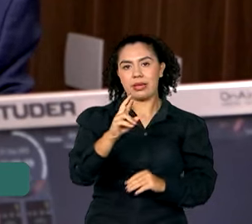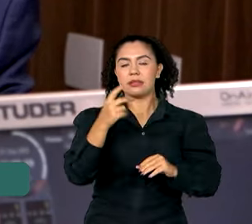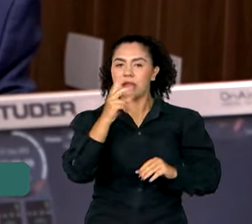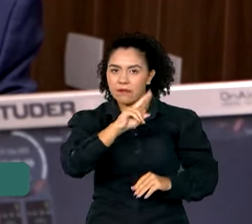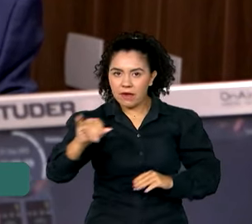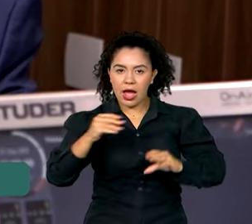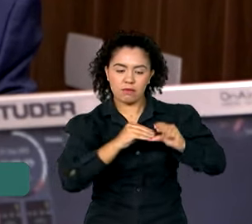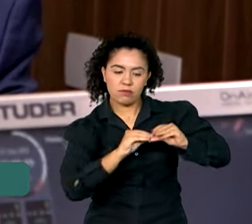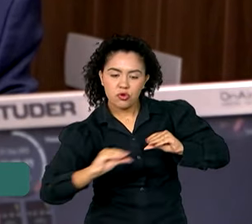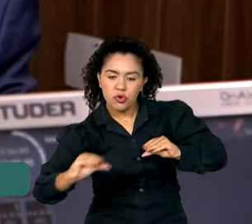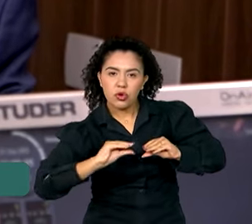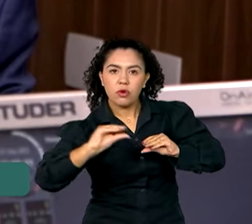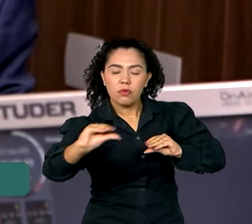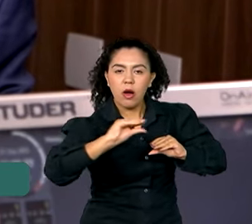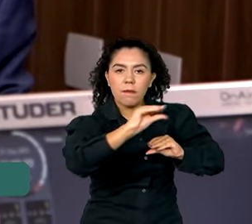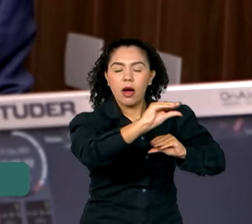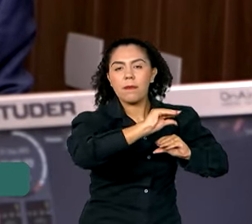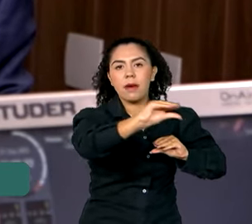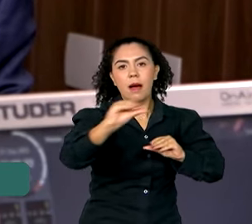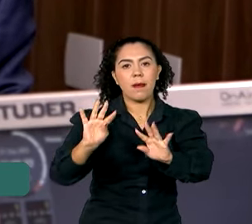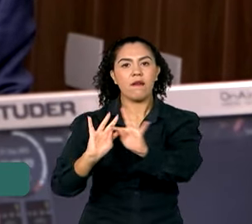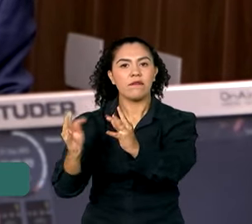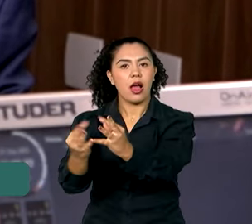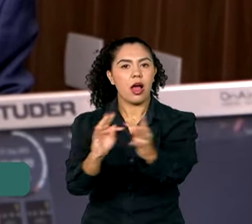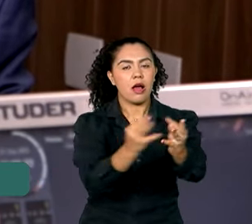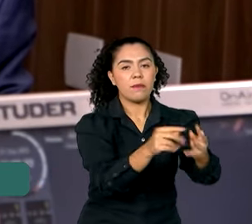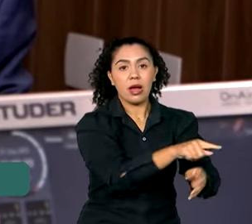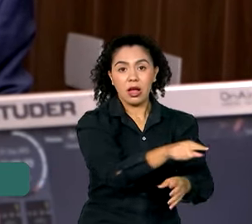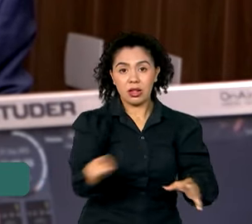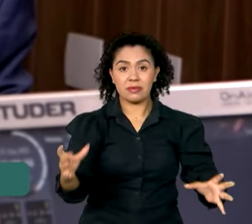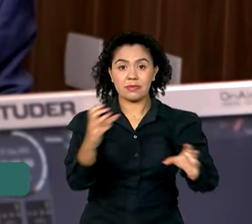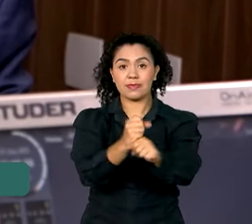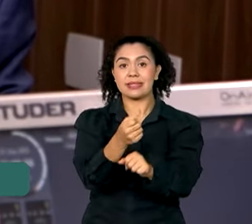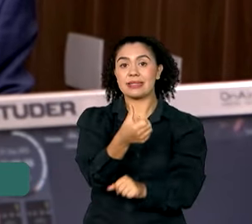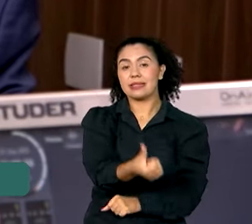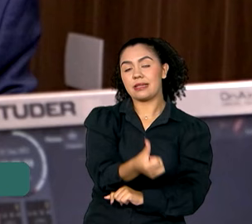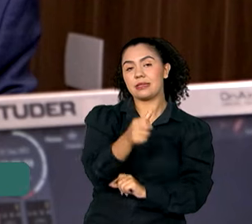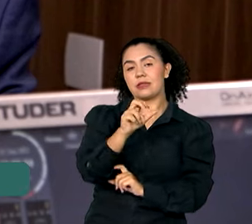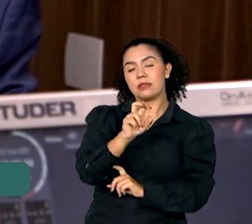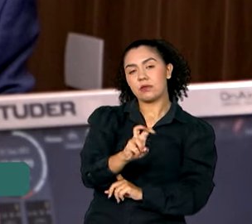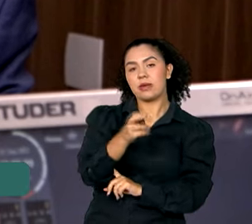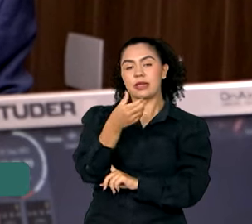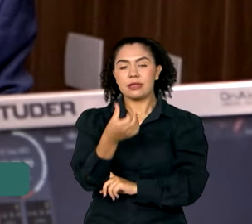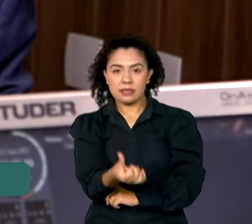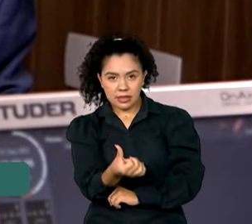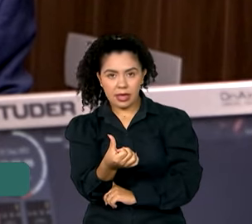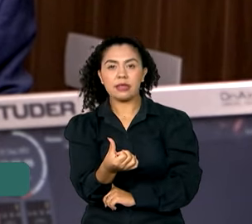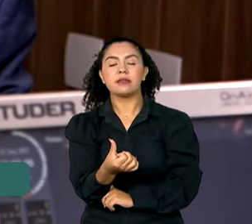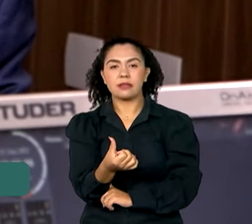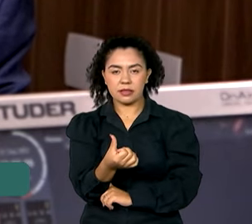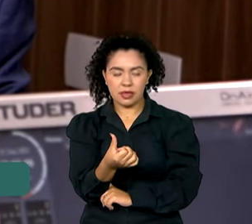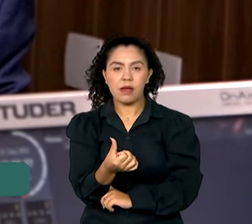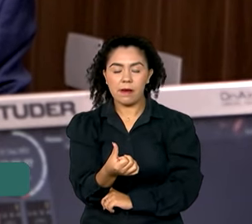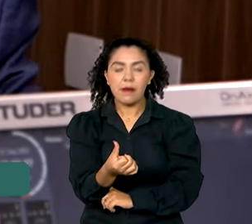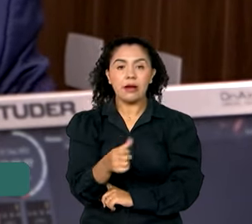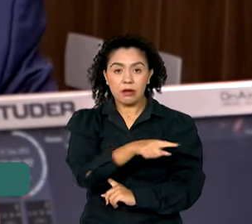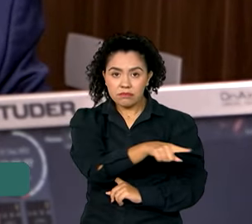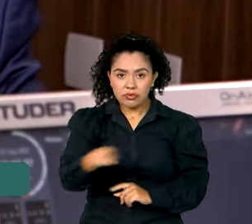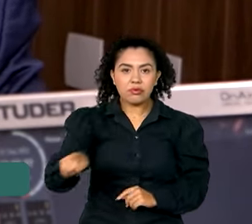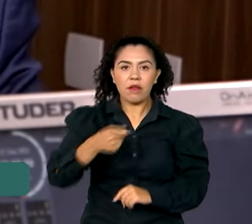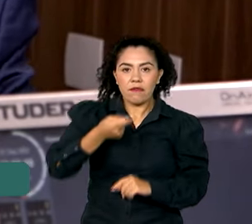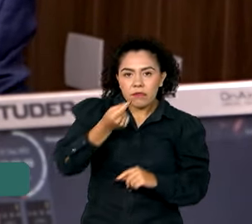às contas e para as famílias. São 656 mil famílias que serão